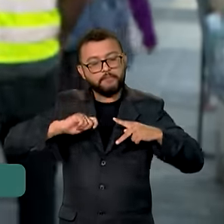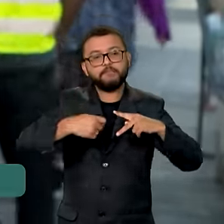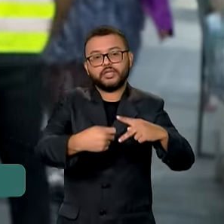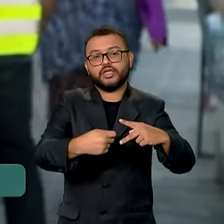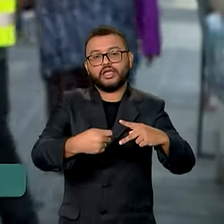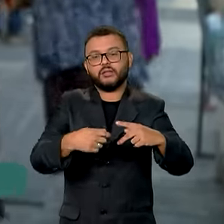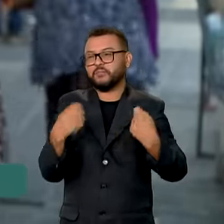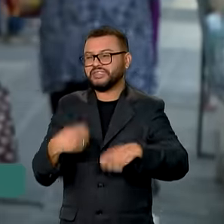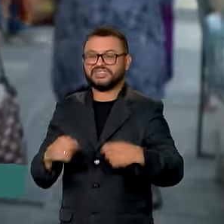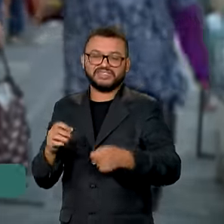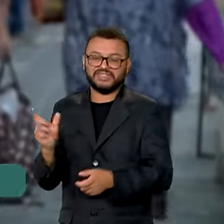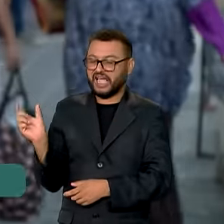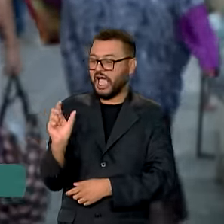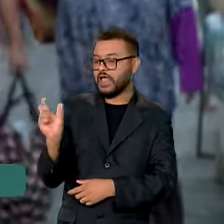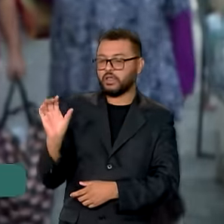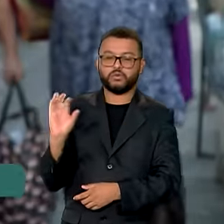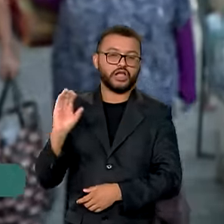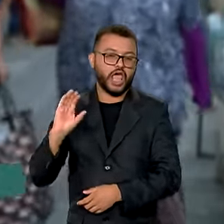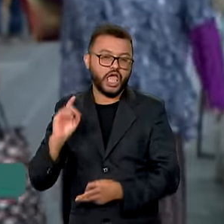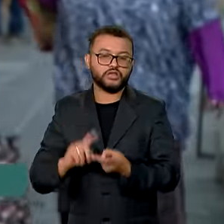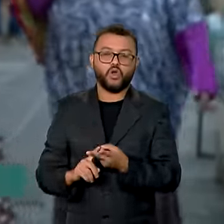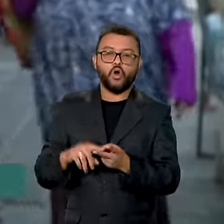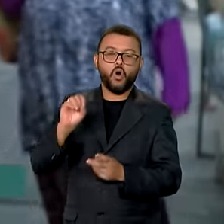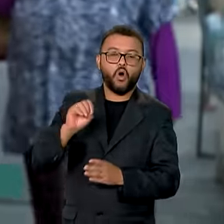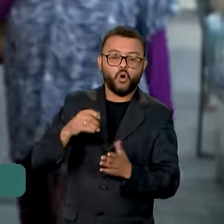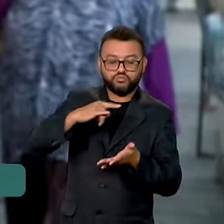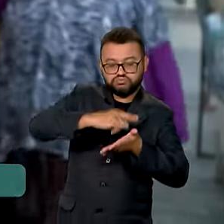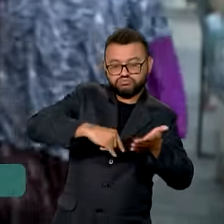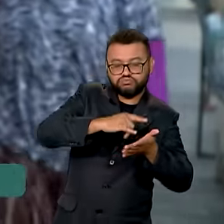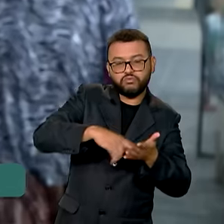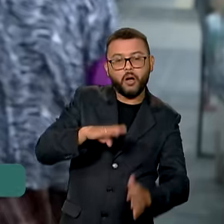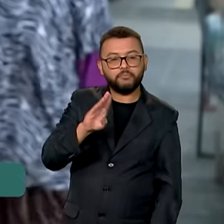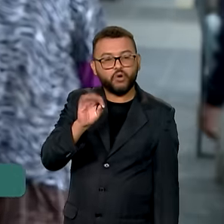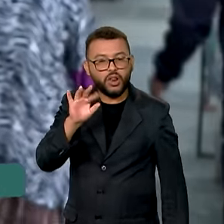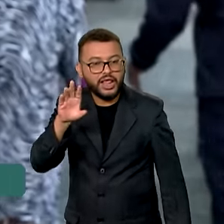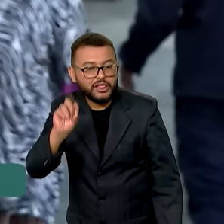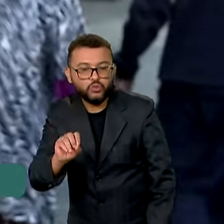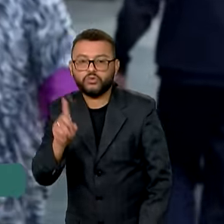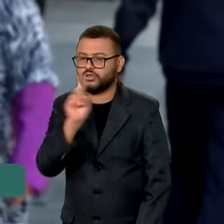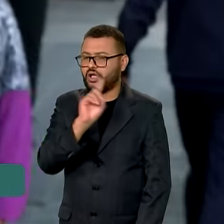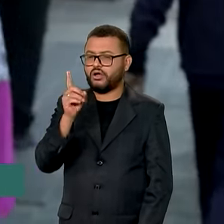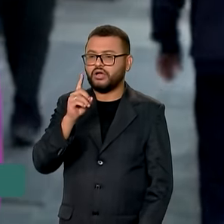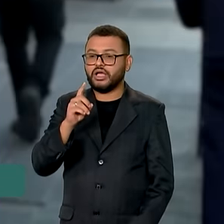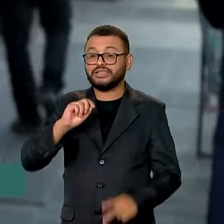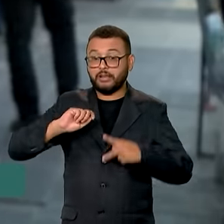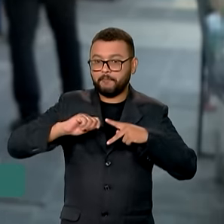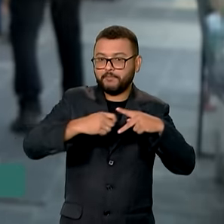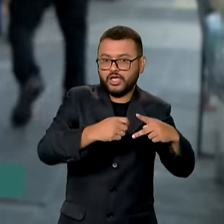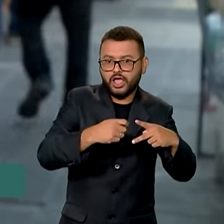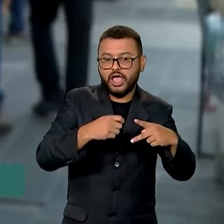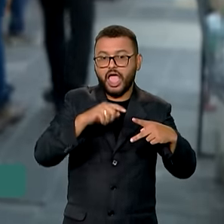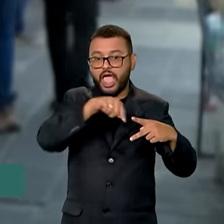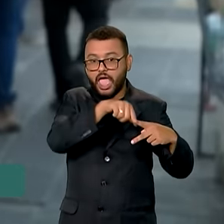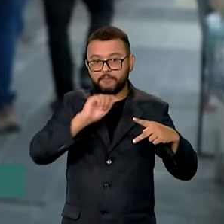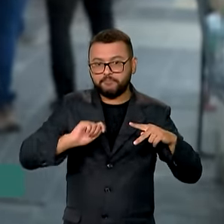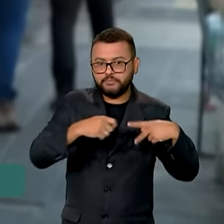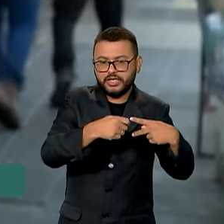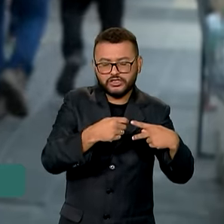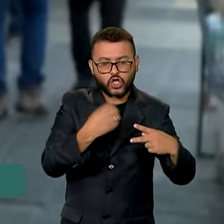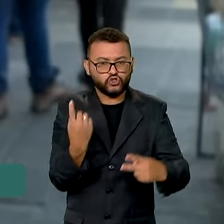dispensando aí o cartão de crédito e também o boleto bancário, por exemplo. Mas essa modalidade de PIX